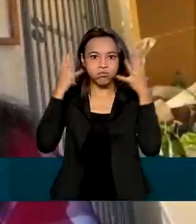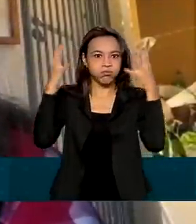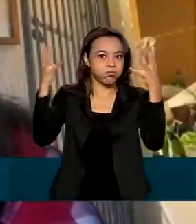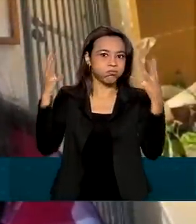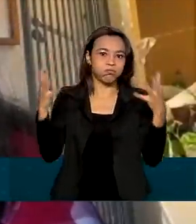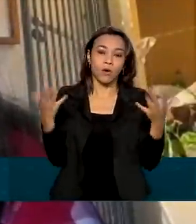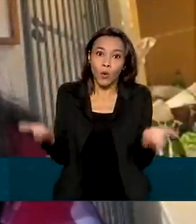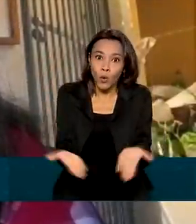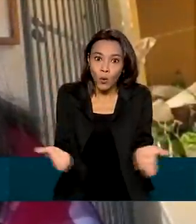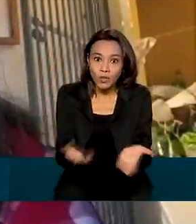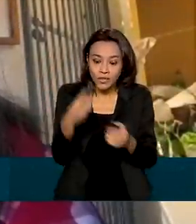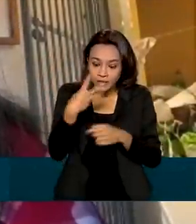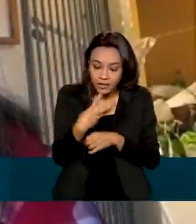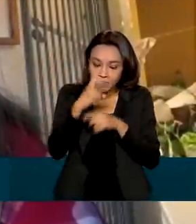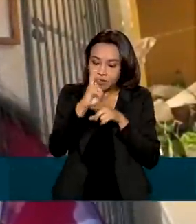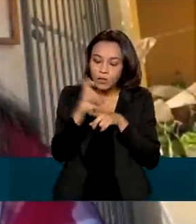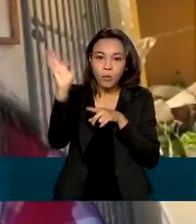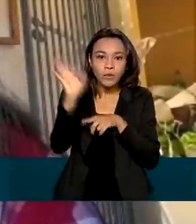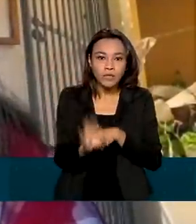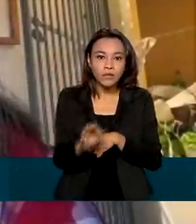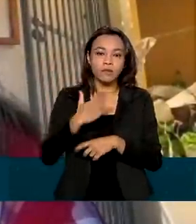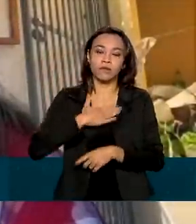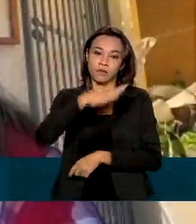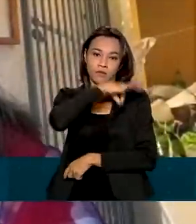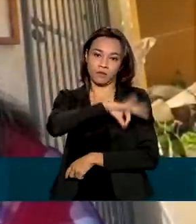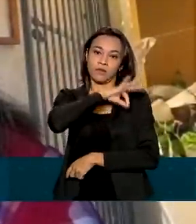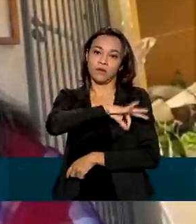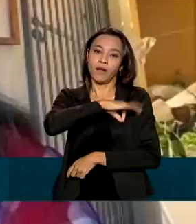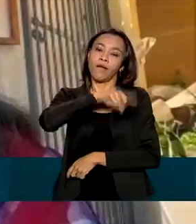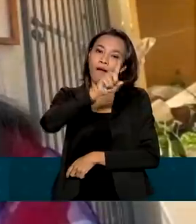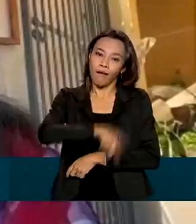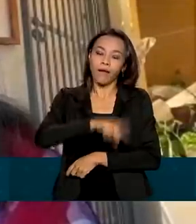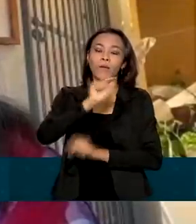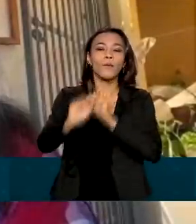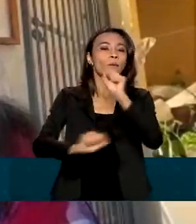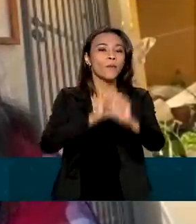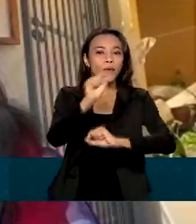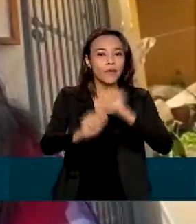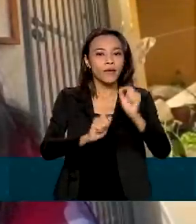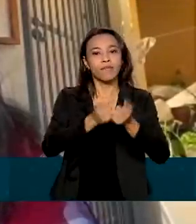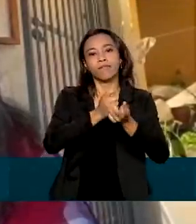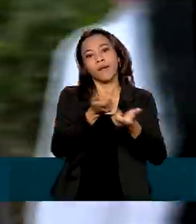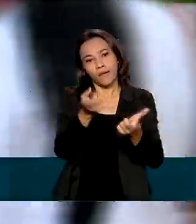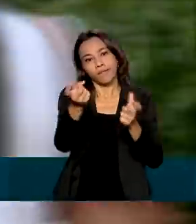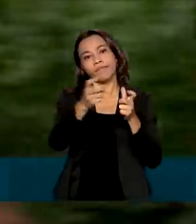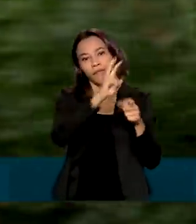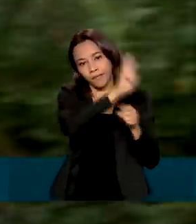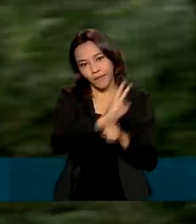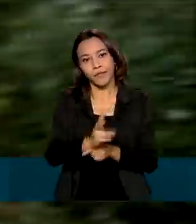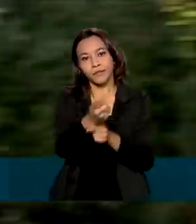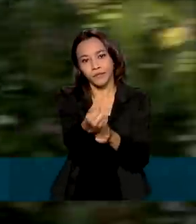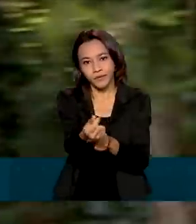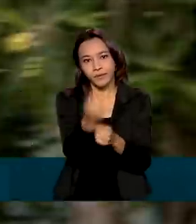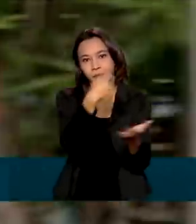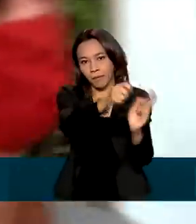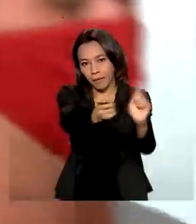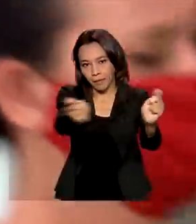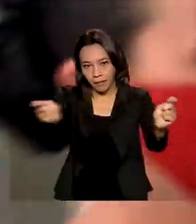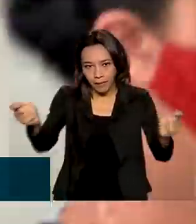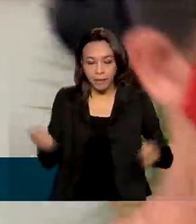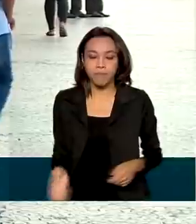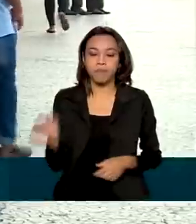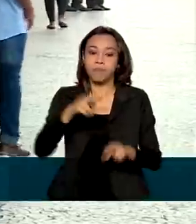35% do meu rendimento é destinado para empréstimo. Para isso, bancos e